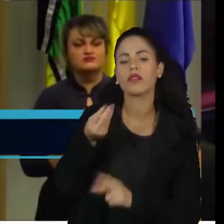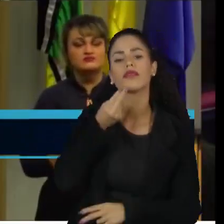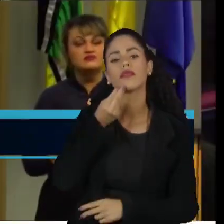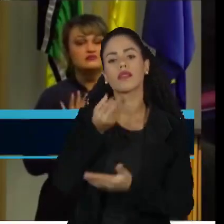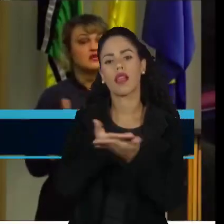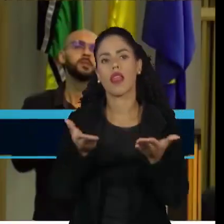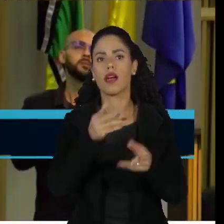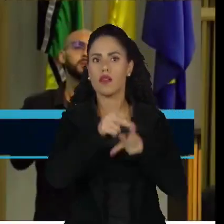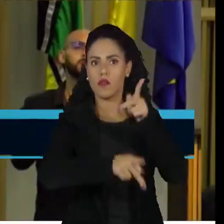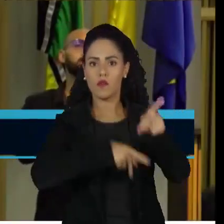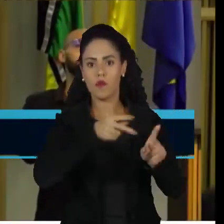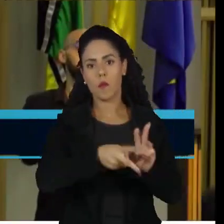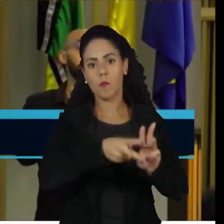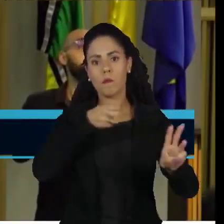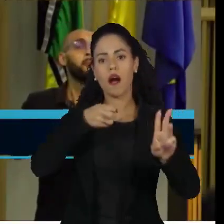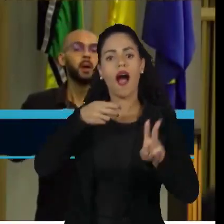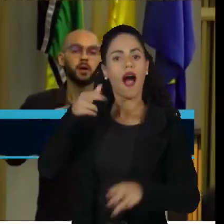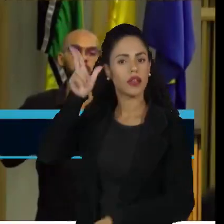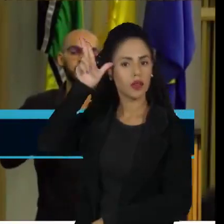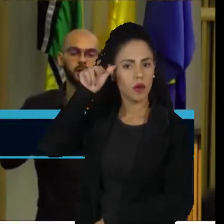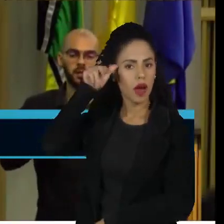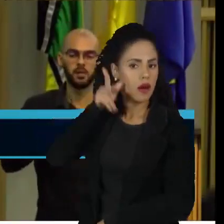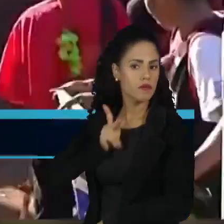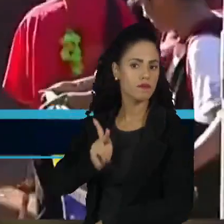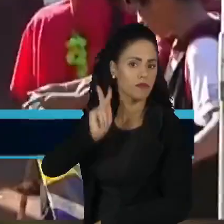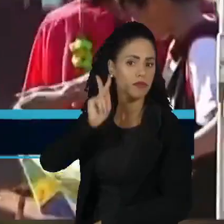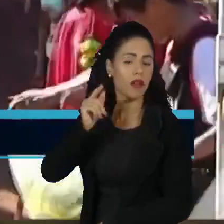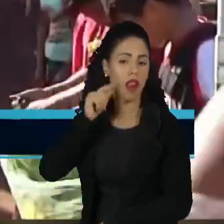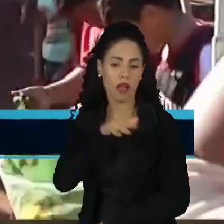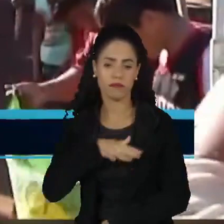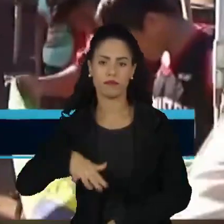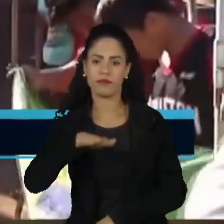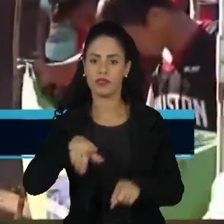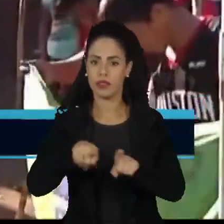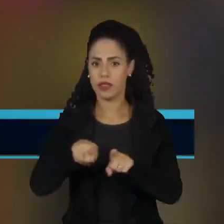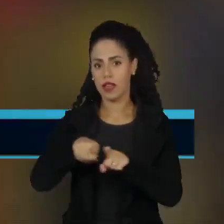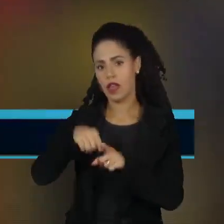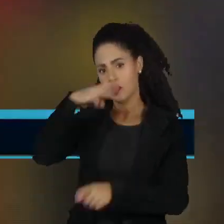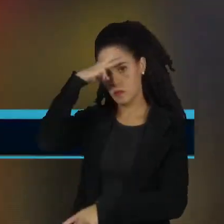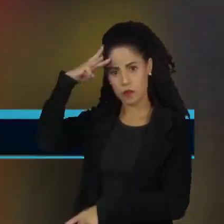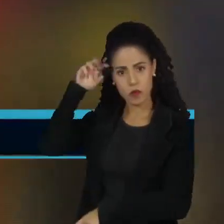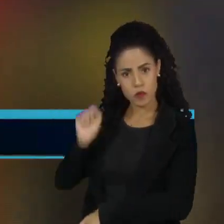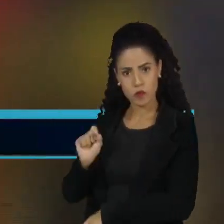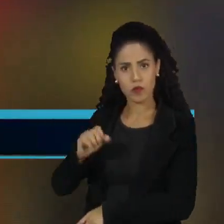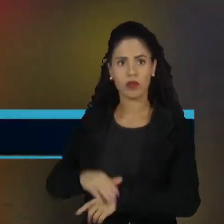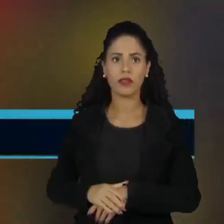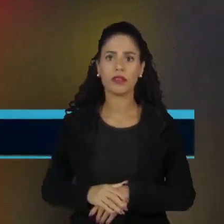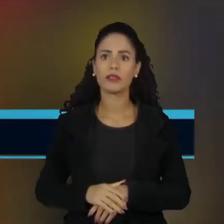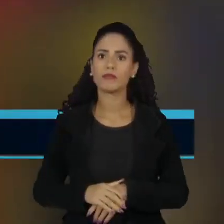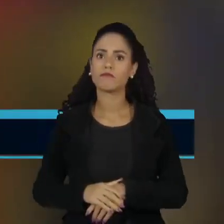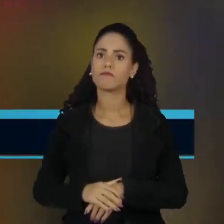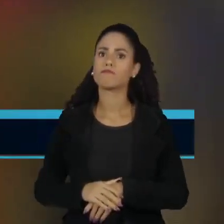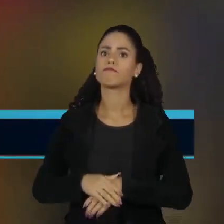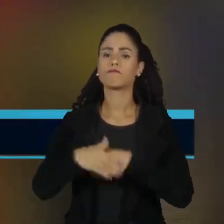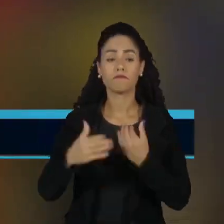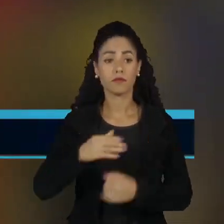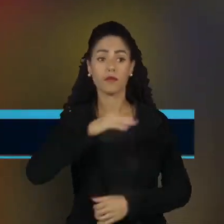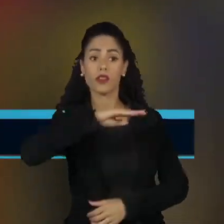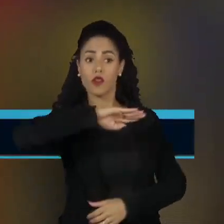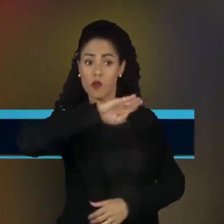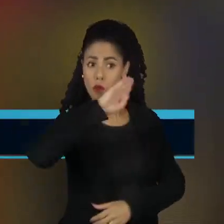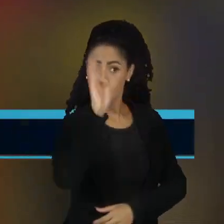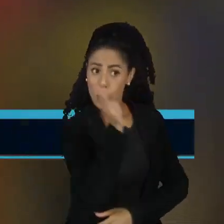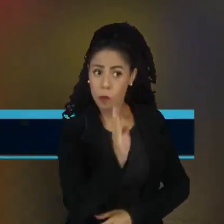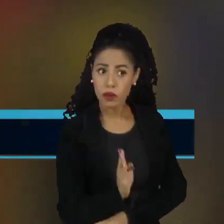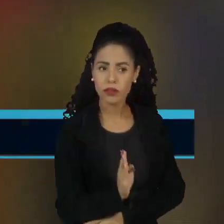comunidade indígena Guarani Kaiowá, que ocupa um território no Mato Grosso do Sul. Eu quero, em nome do Brasil, em